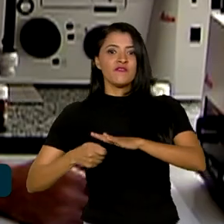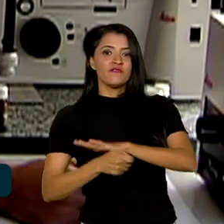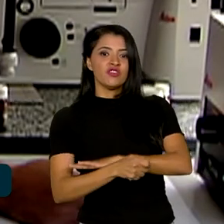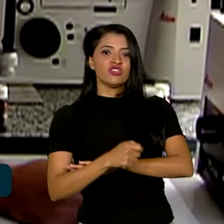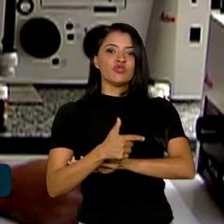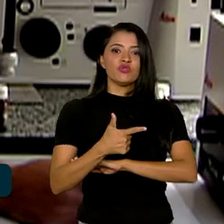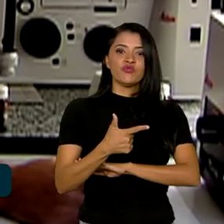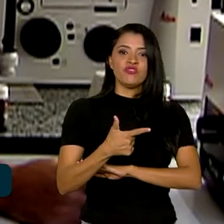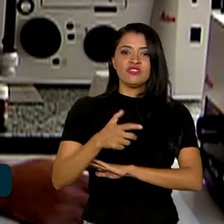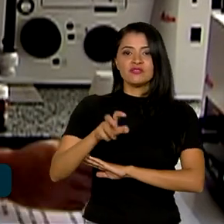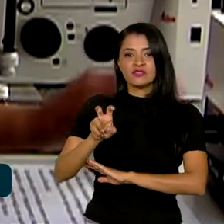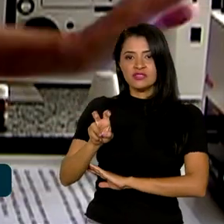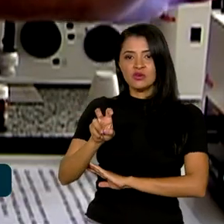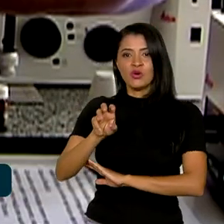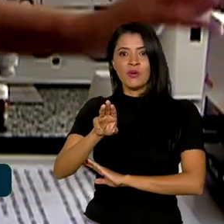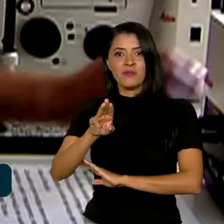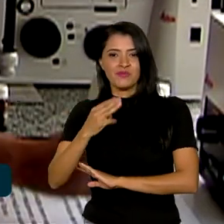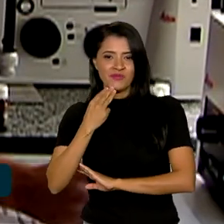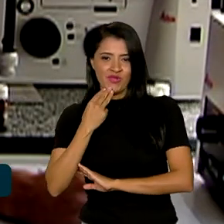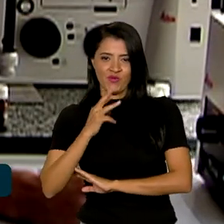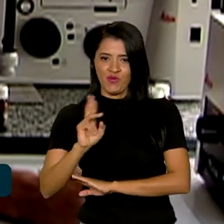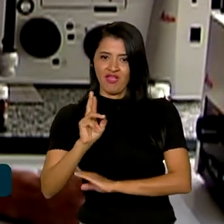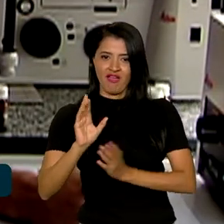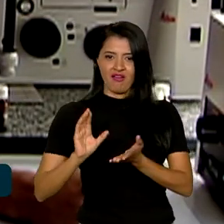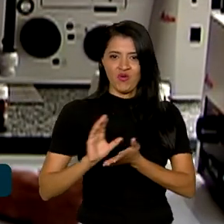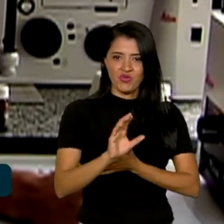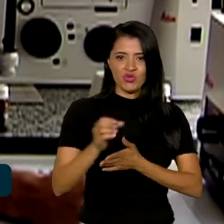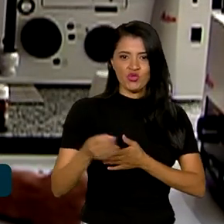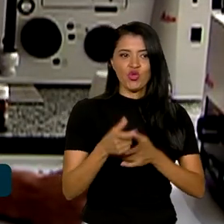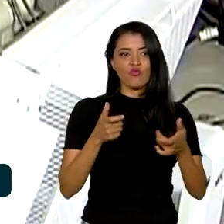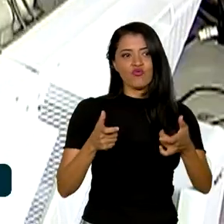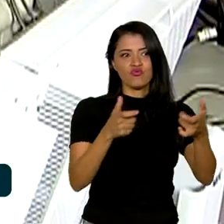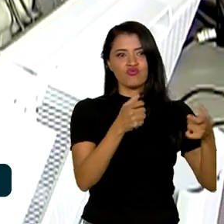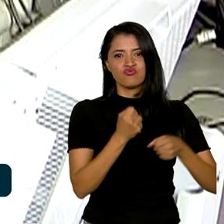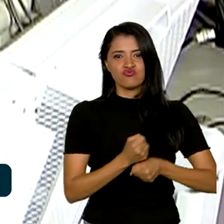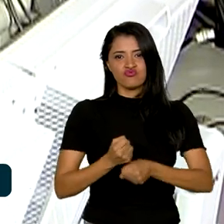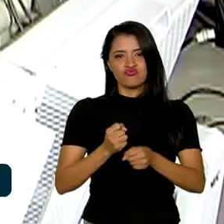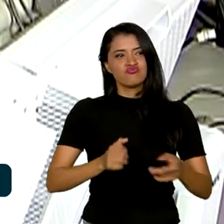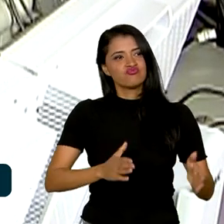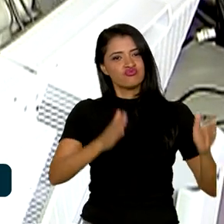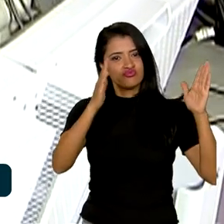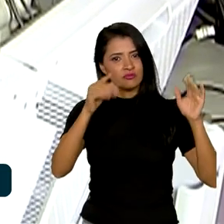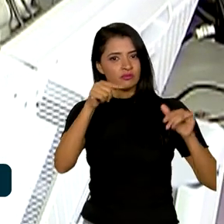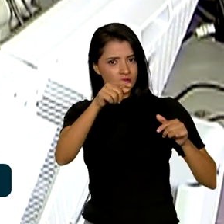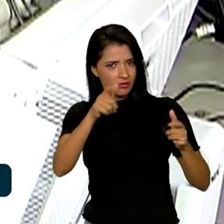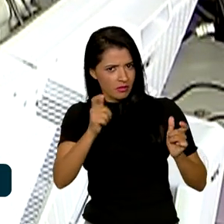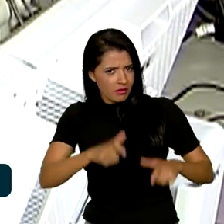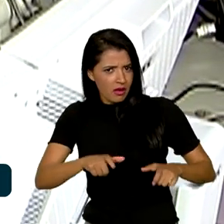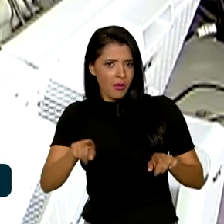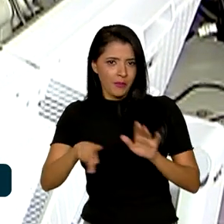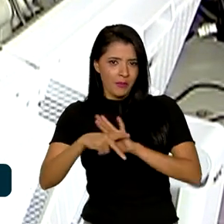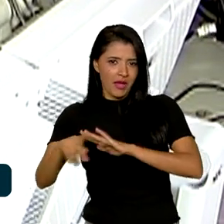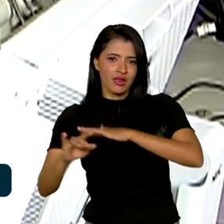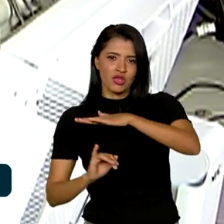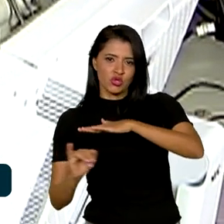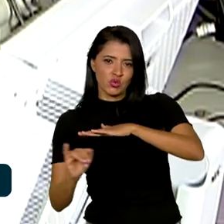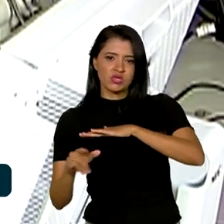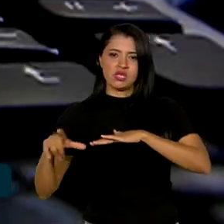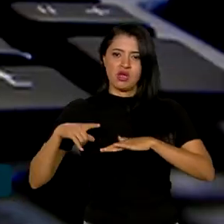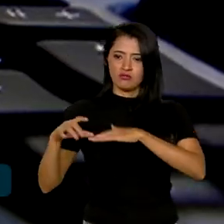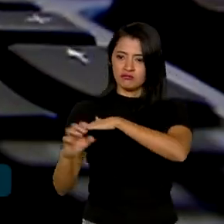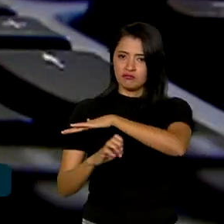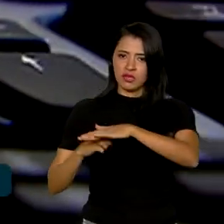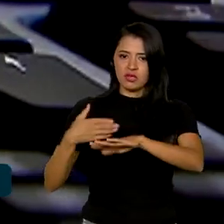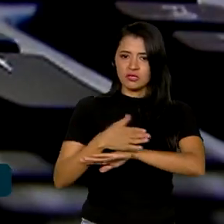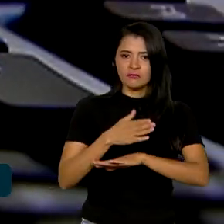25 milhões de reais nas novas instalações. O local servirá para que instituições e empresas